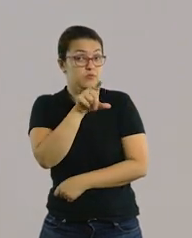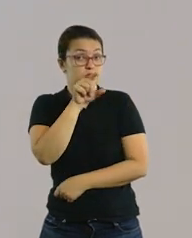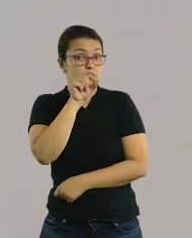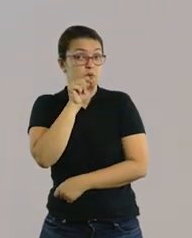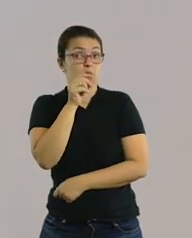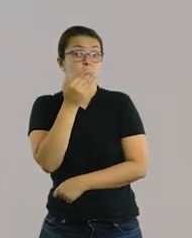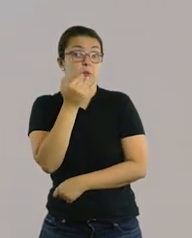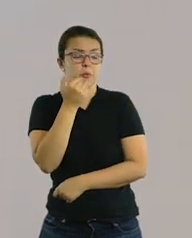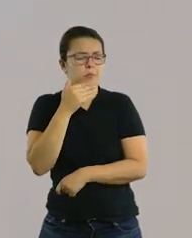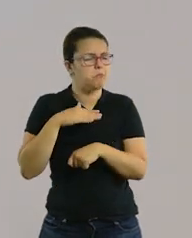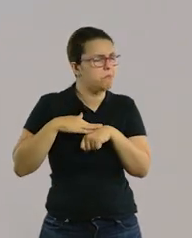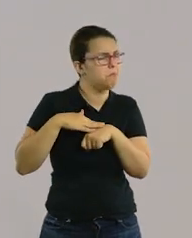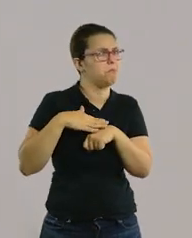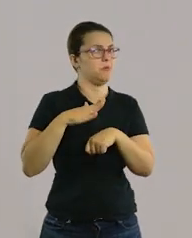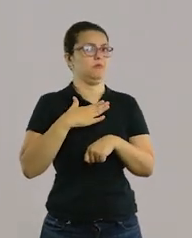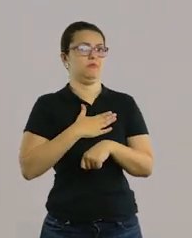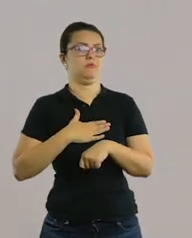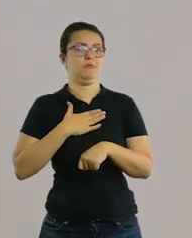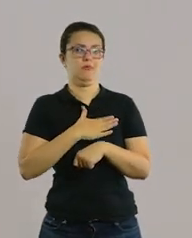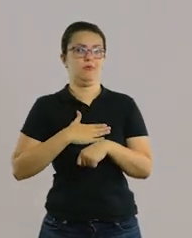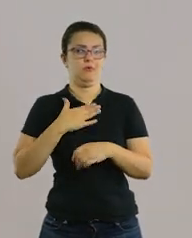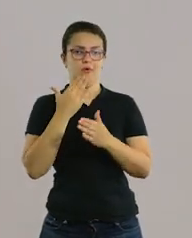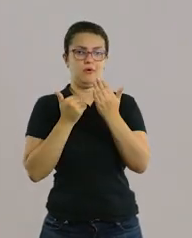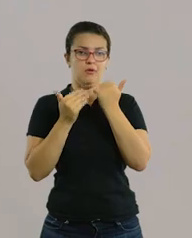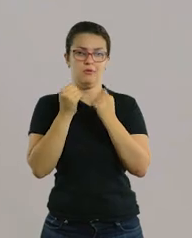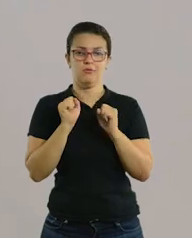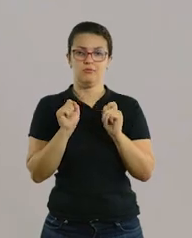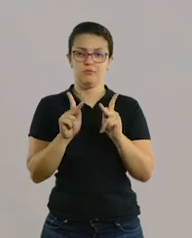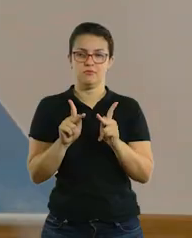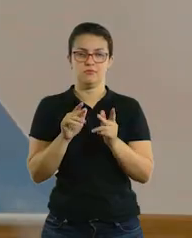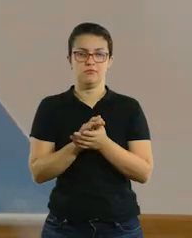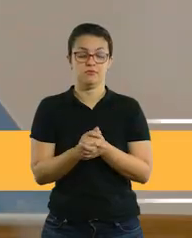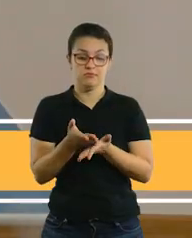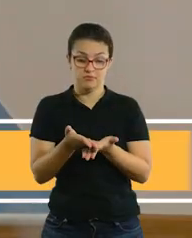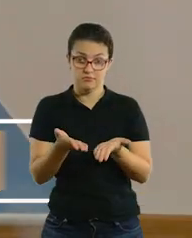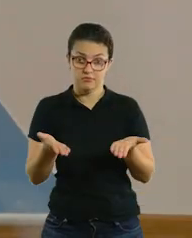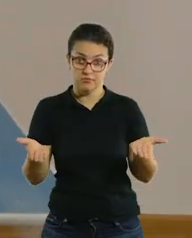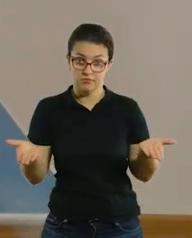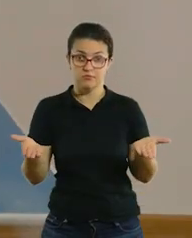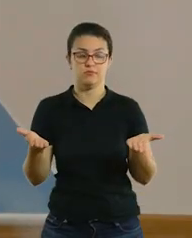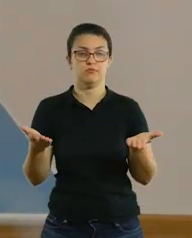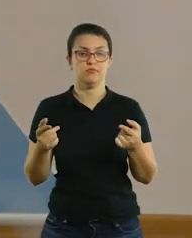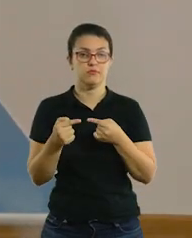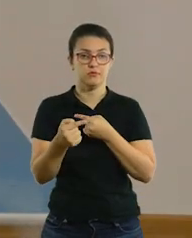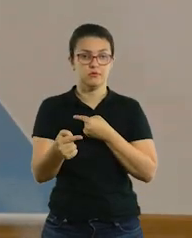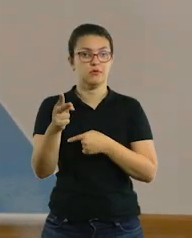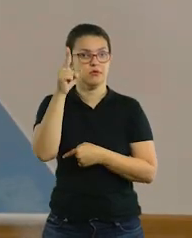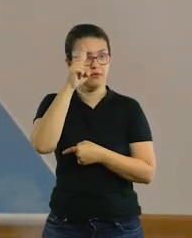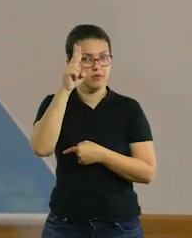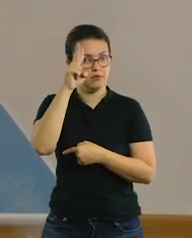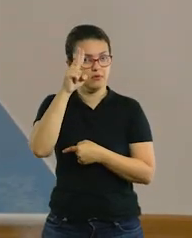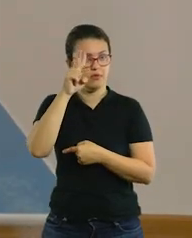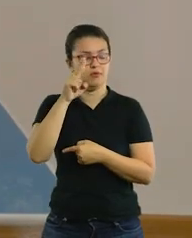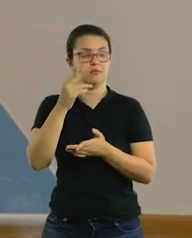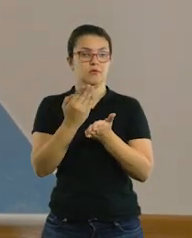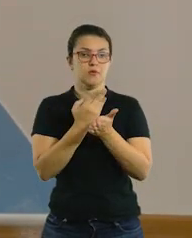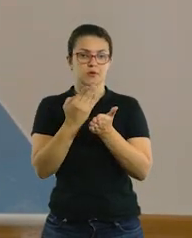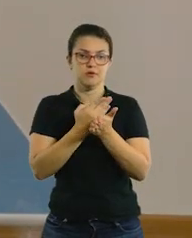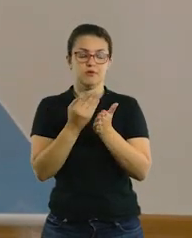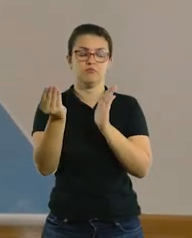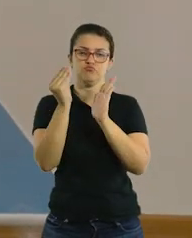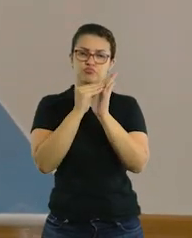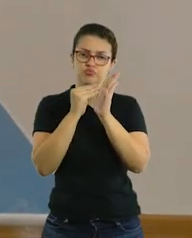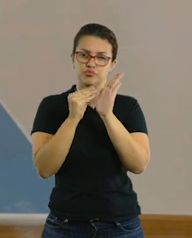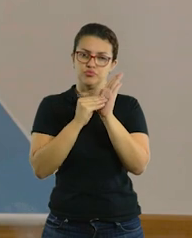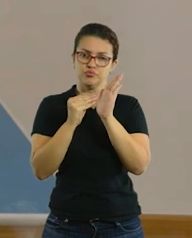e desenhar o food que vocês mais gostam. Ok, pessoal. Essas foram as atividades da semana. Não